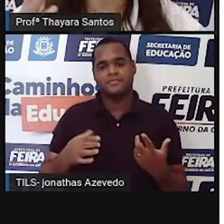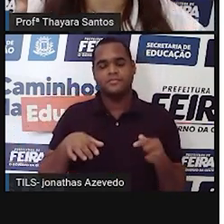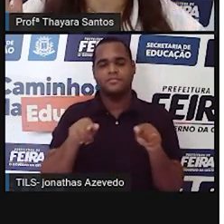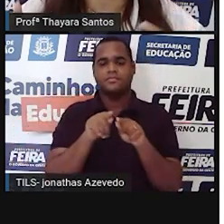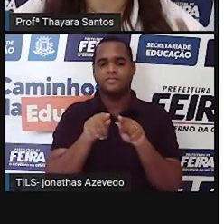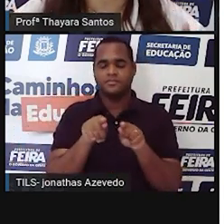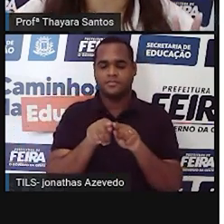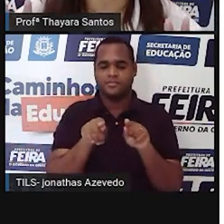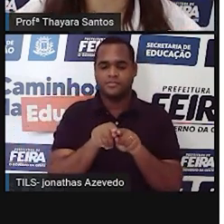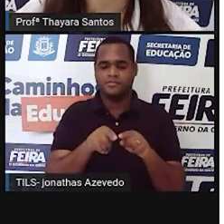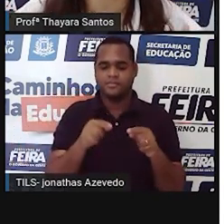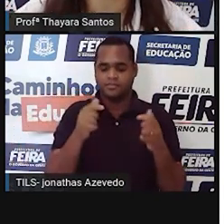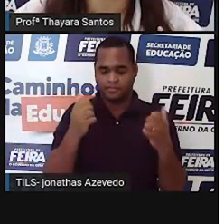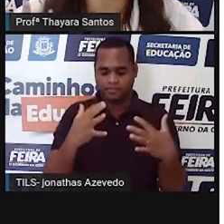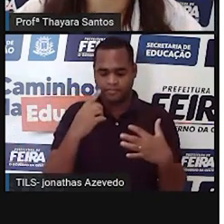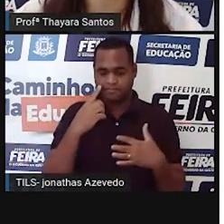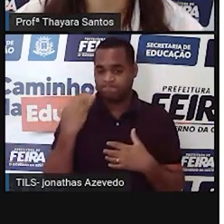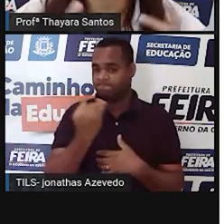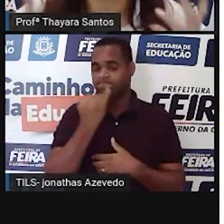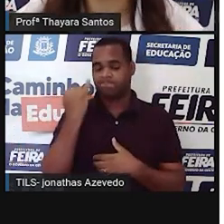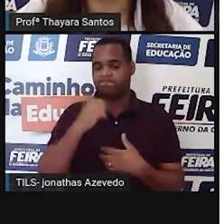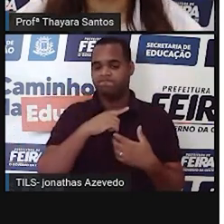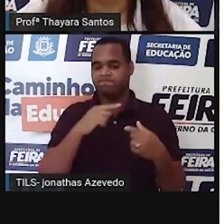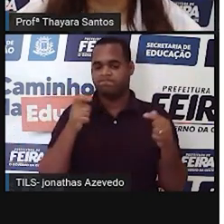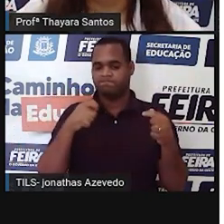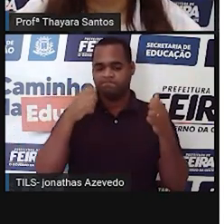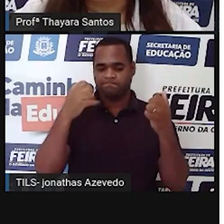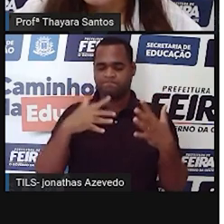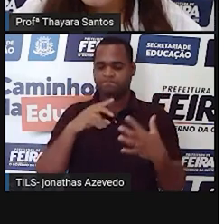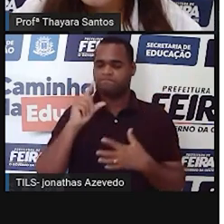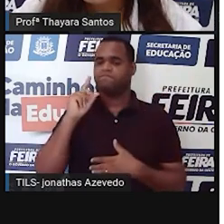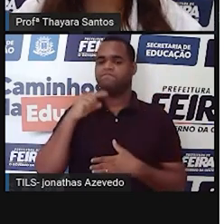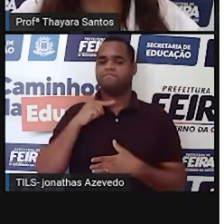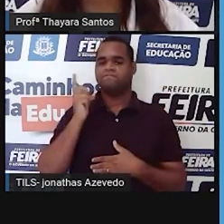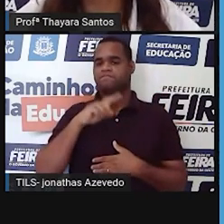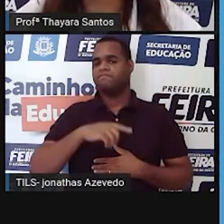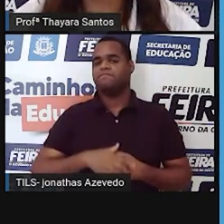esse foi um grande efeito ali na época.